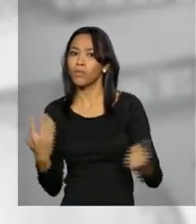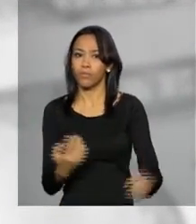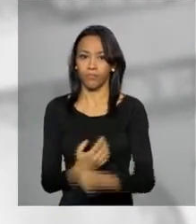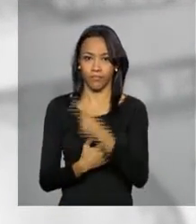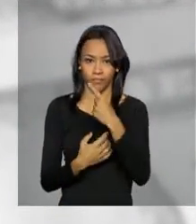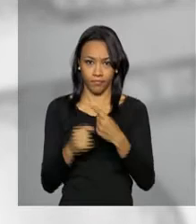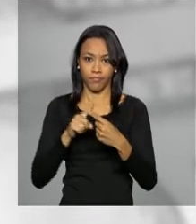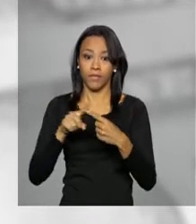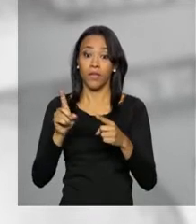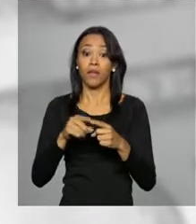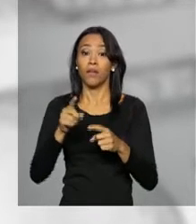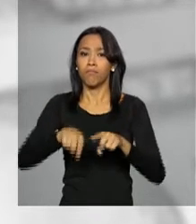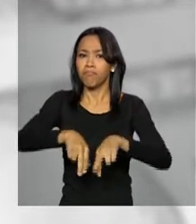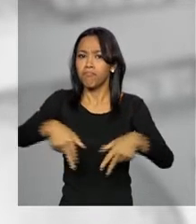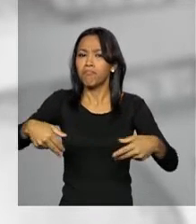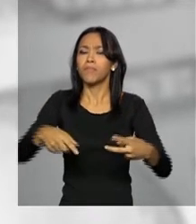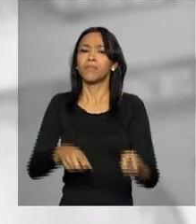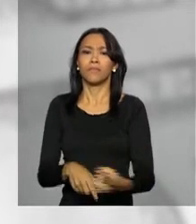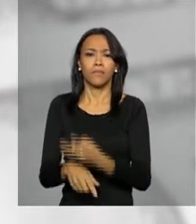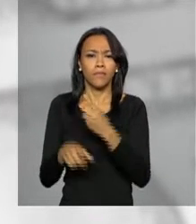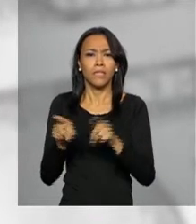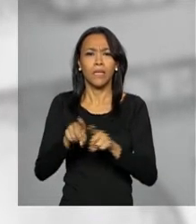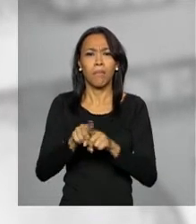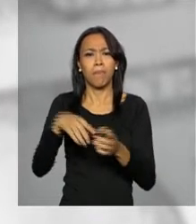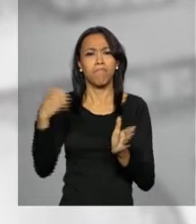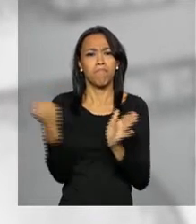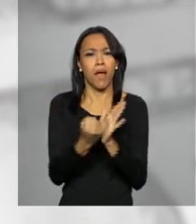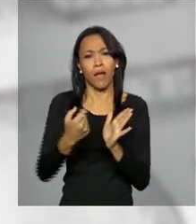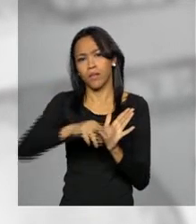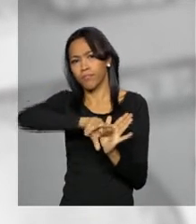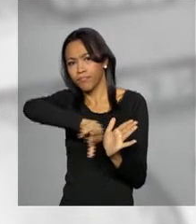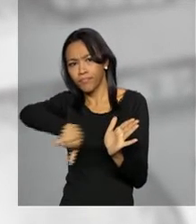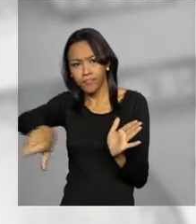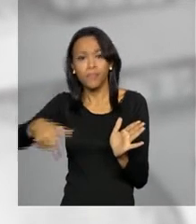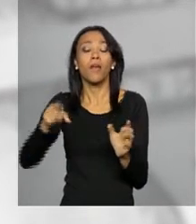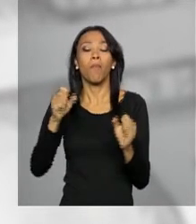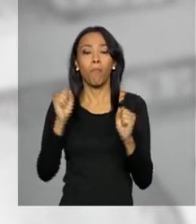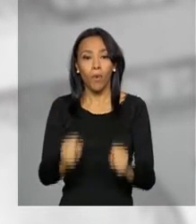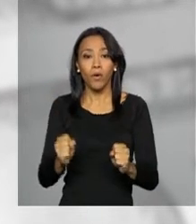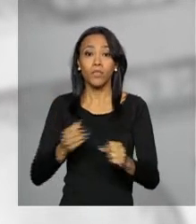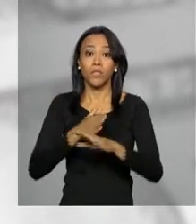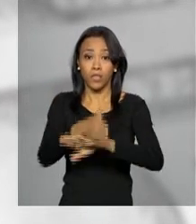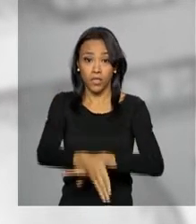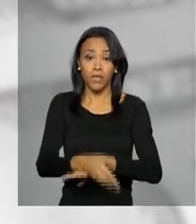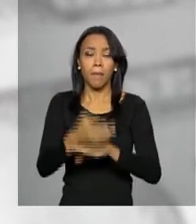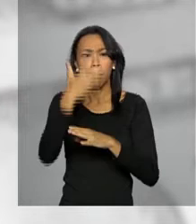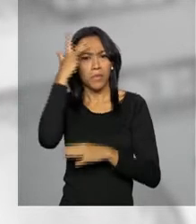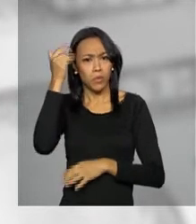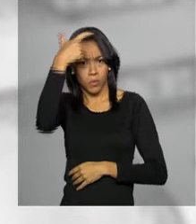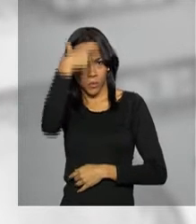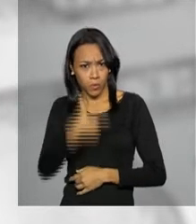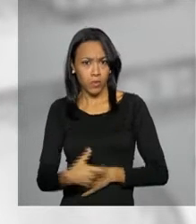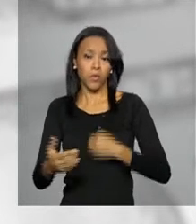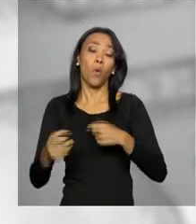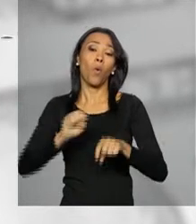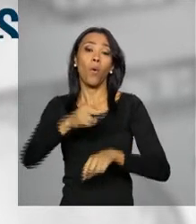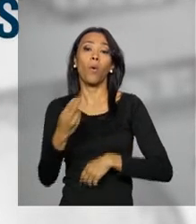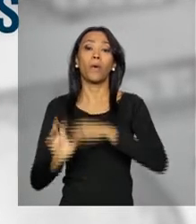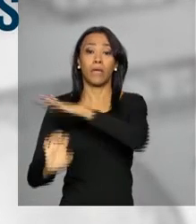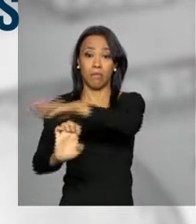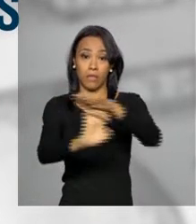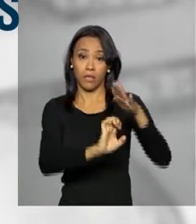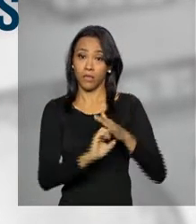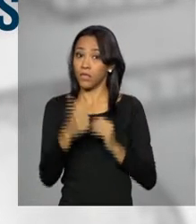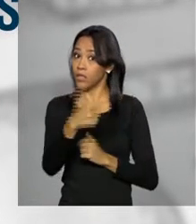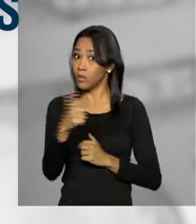e direitos como imóveis e ativos como marcas e patentes. Podem aderir ao programa pessoas físicas e jurídicas, desde que